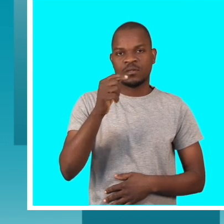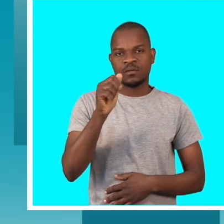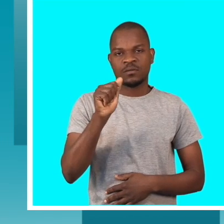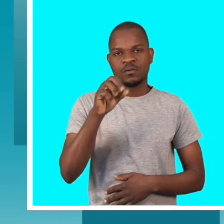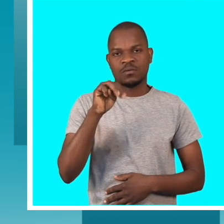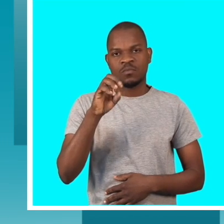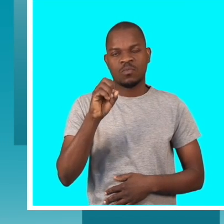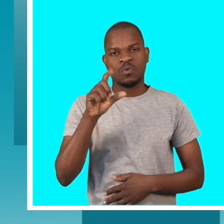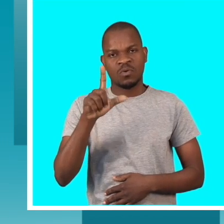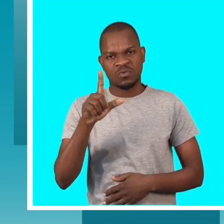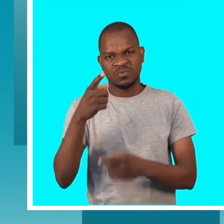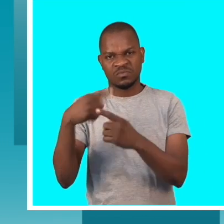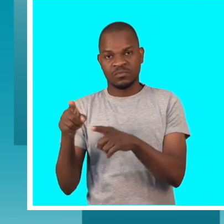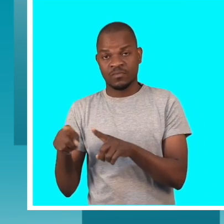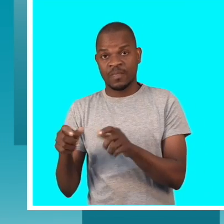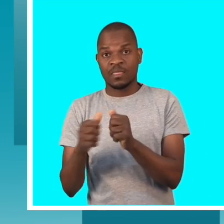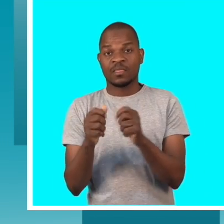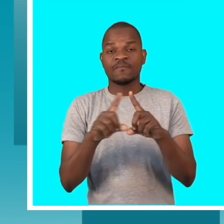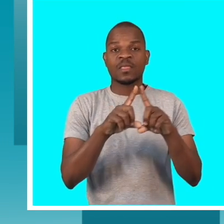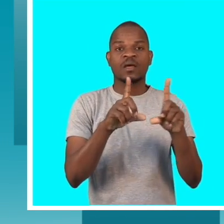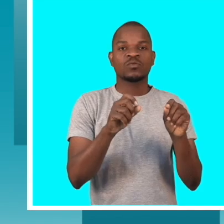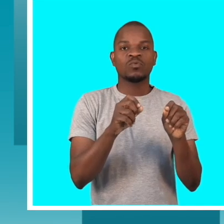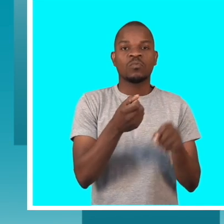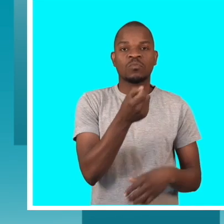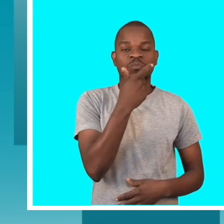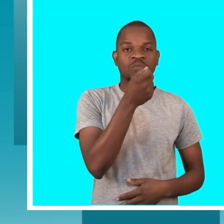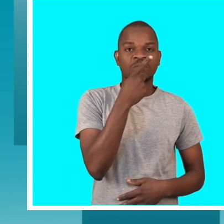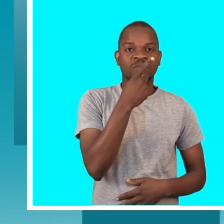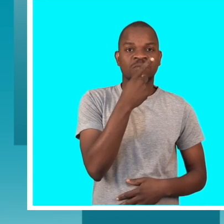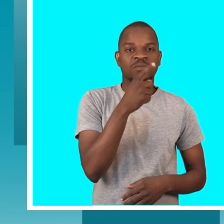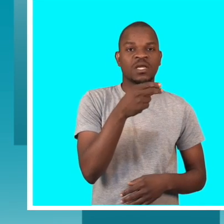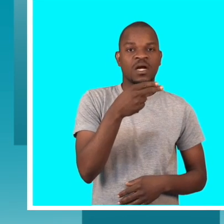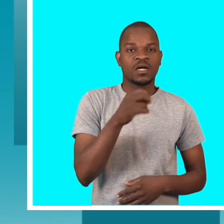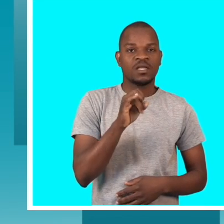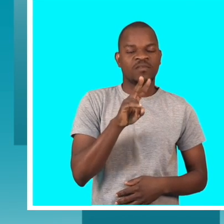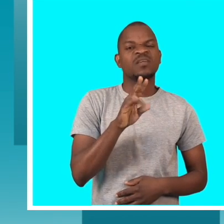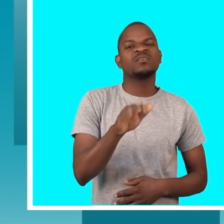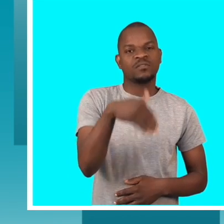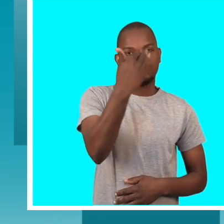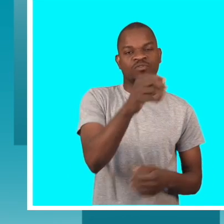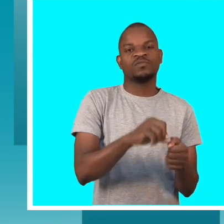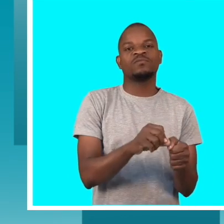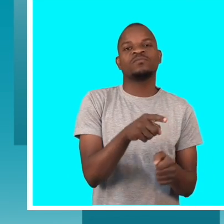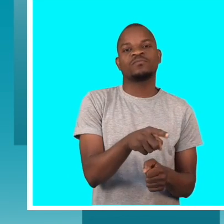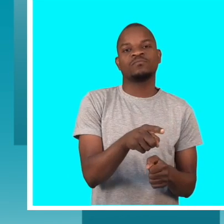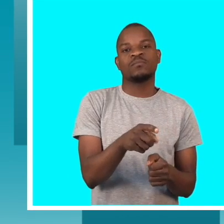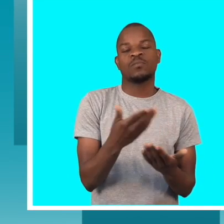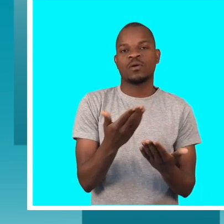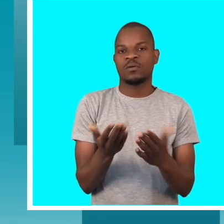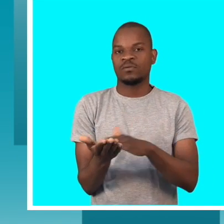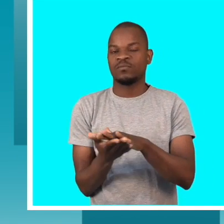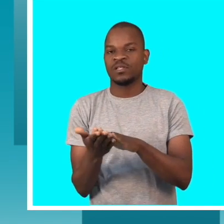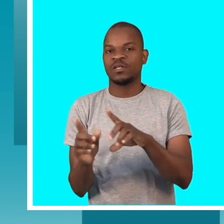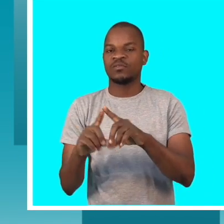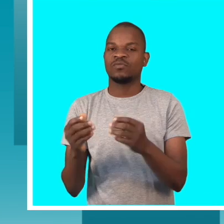cotrimoxazol, para os antirretrovirais vamos prosseguir mais tarde, porque gradualmente começamos com os mais fáceis de